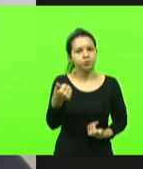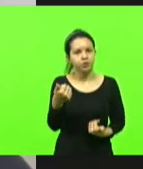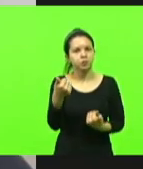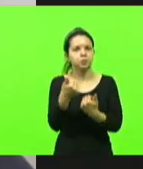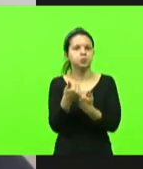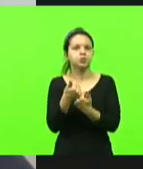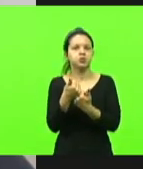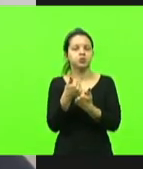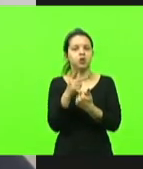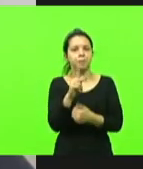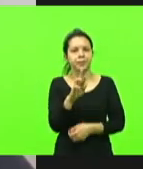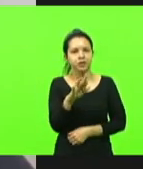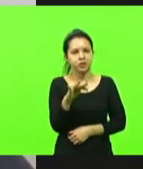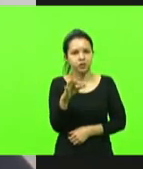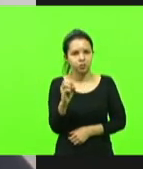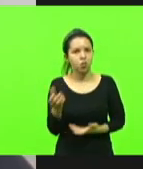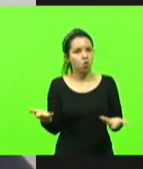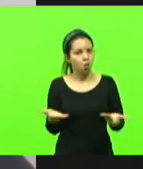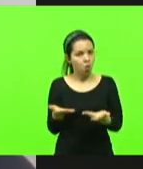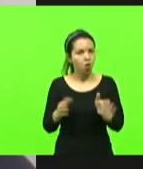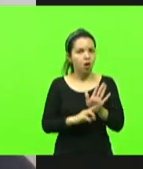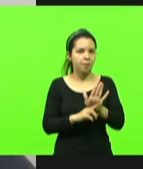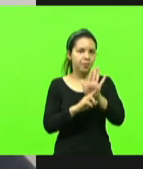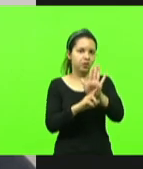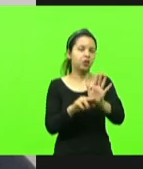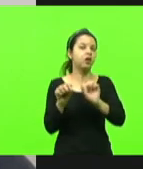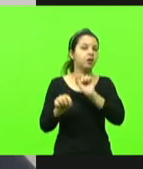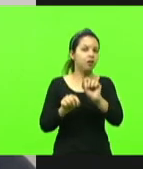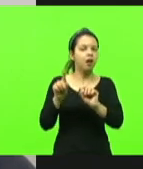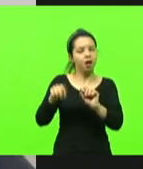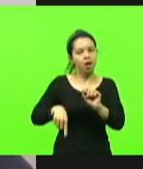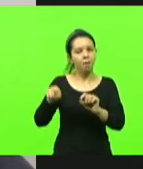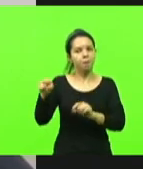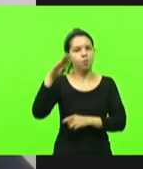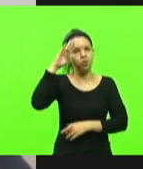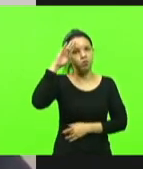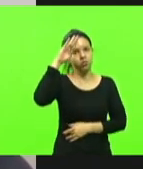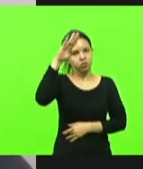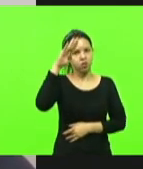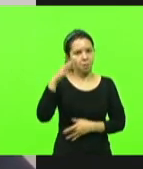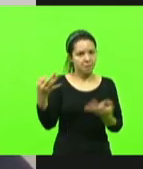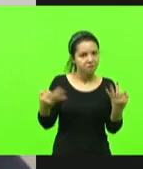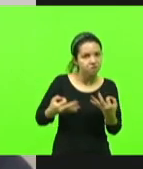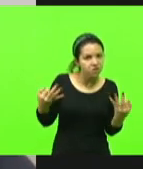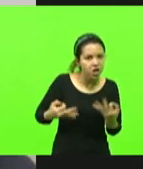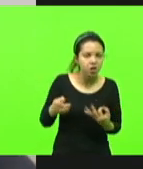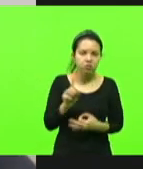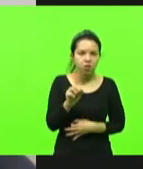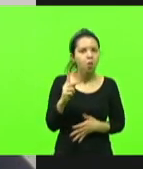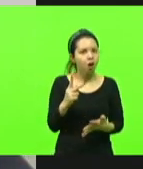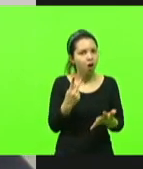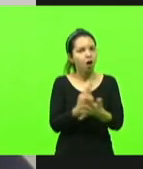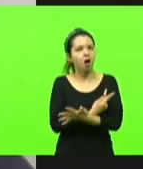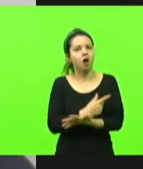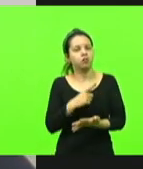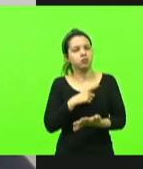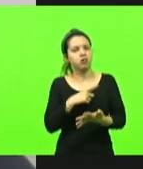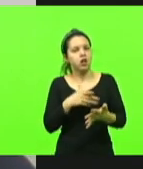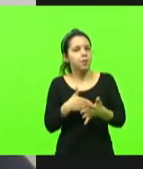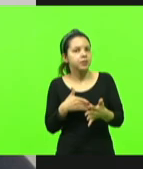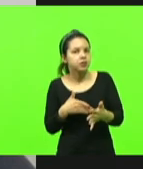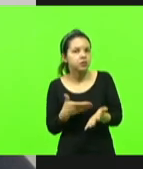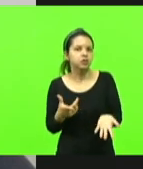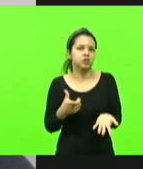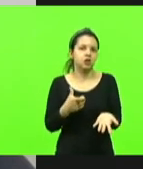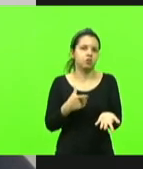princípios e hoje quem representa esses princípios é o presidente Bolsonaro, não é perfeito, tem as suas falhas, as suas limitações, tem